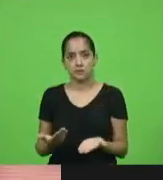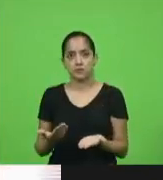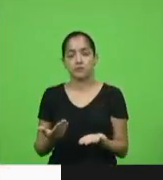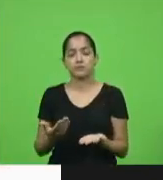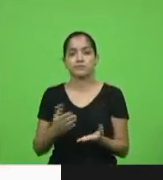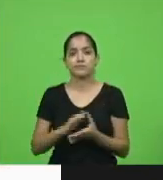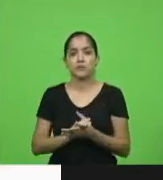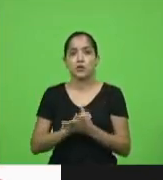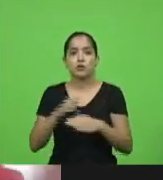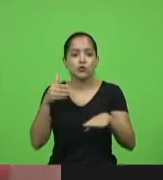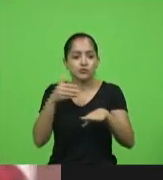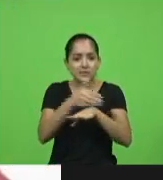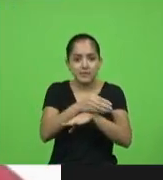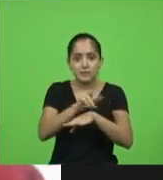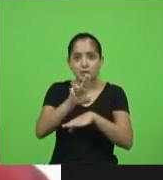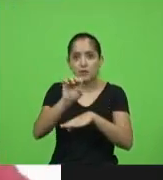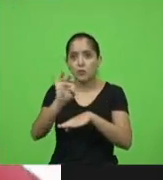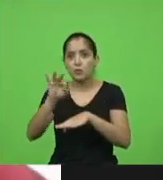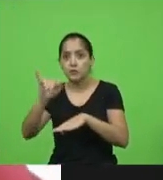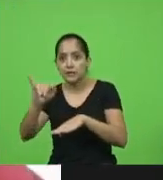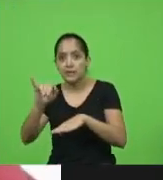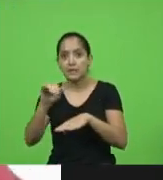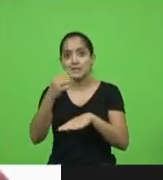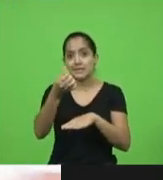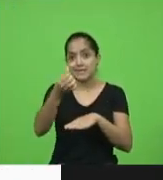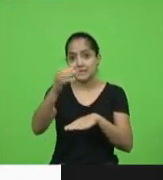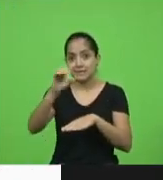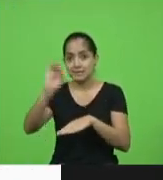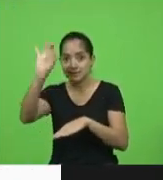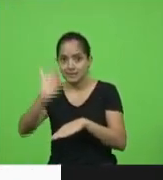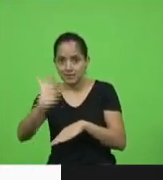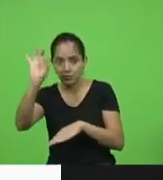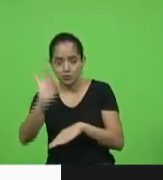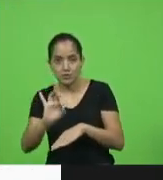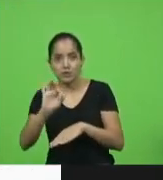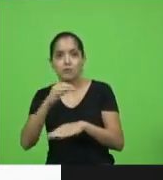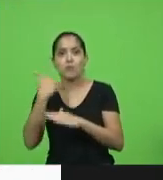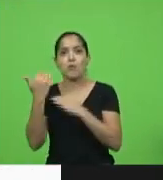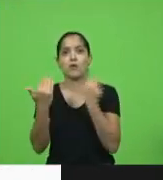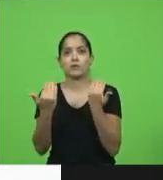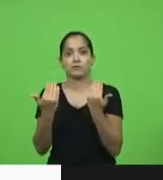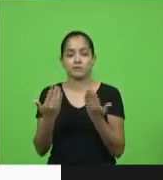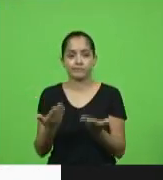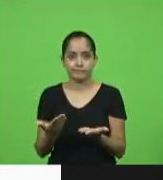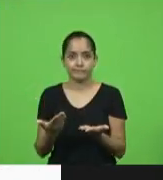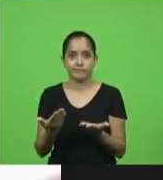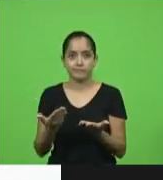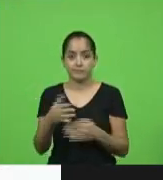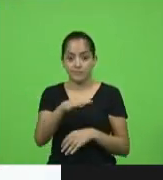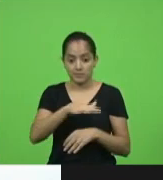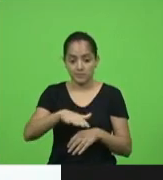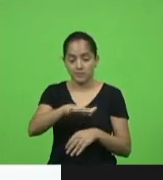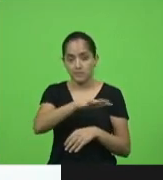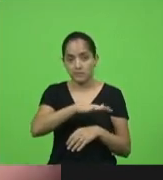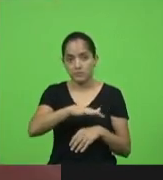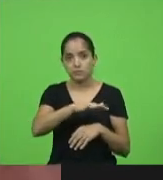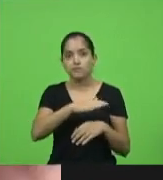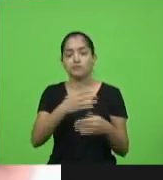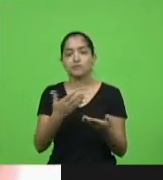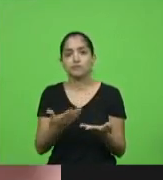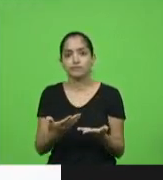entram na UTI, 60% morrem. A nossa região é